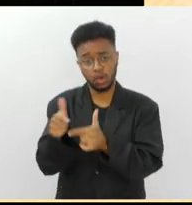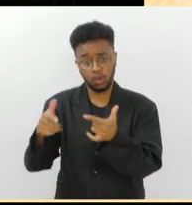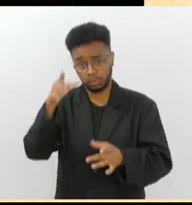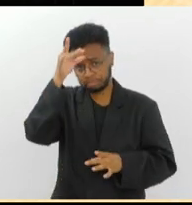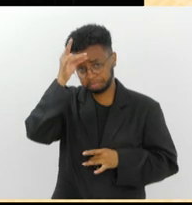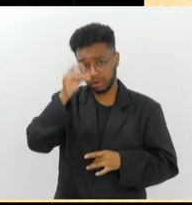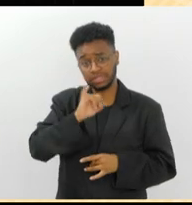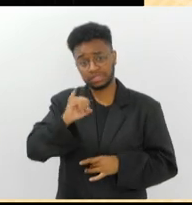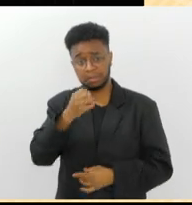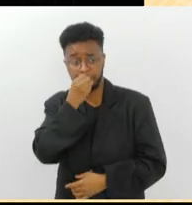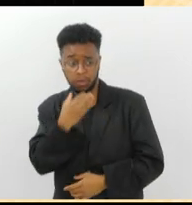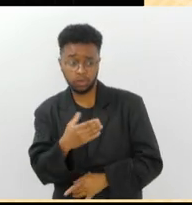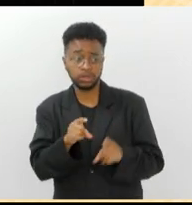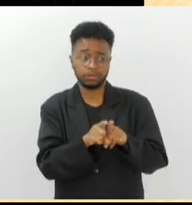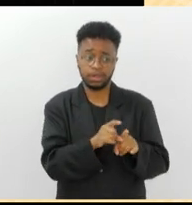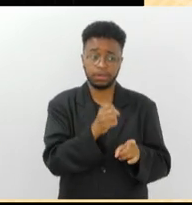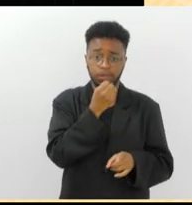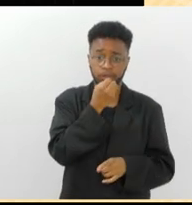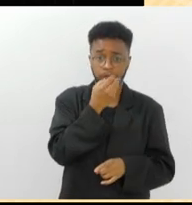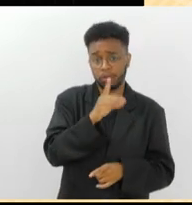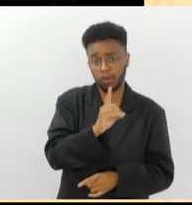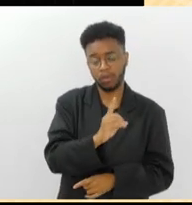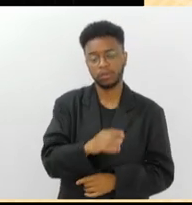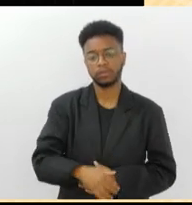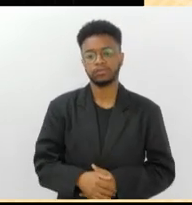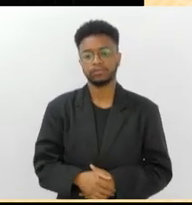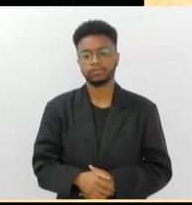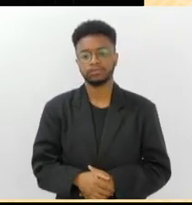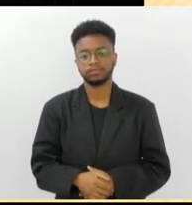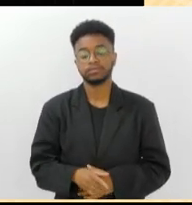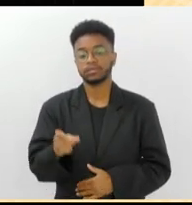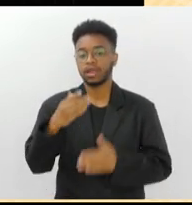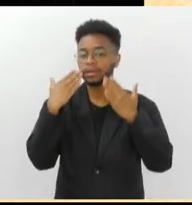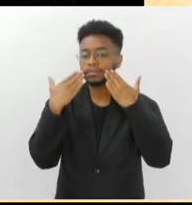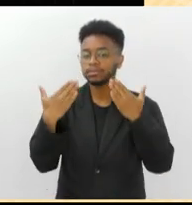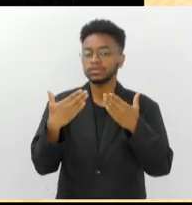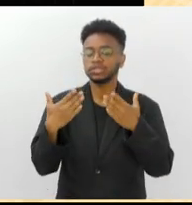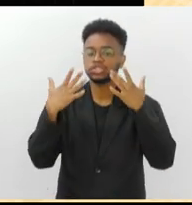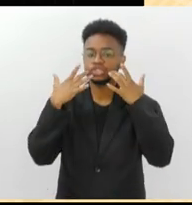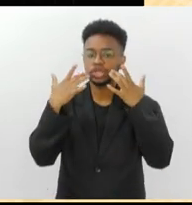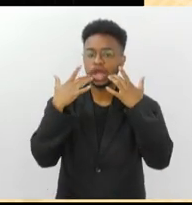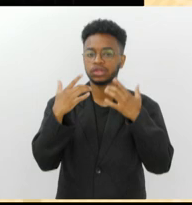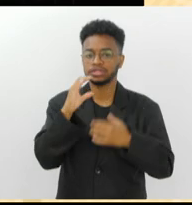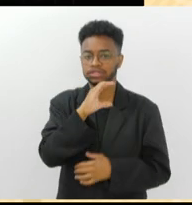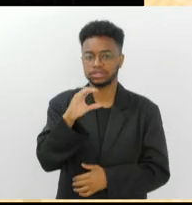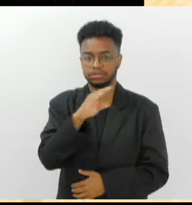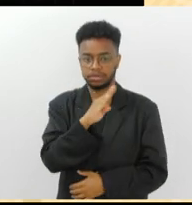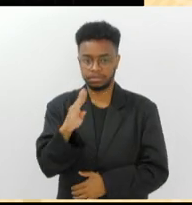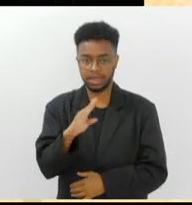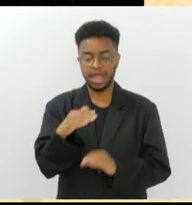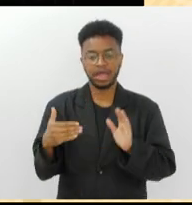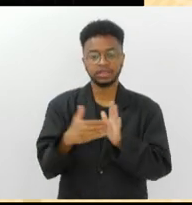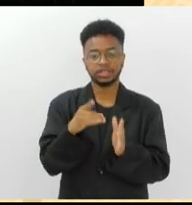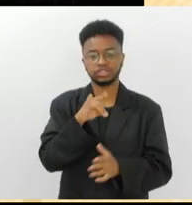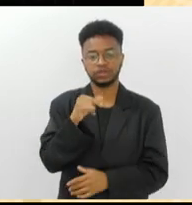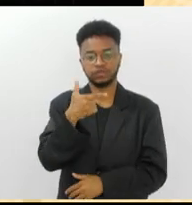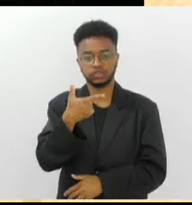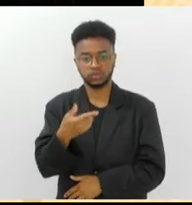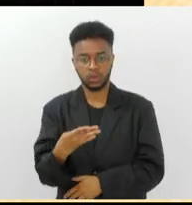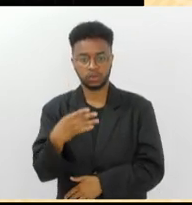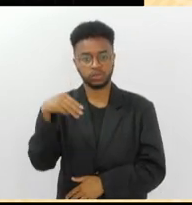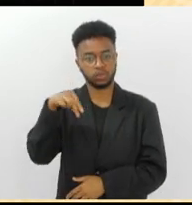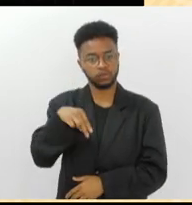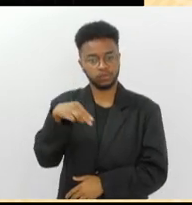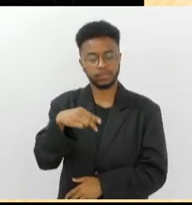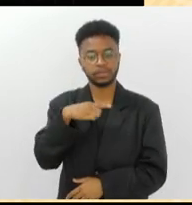criaturas boas e outras não tão boas. Nebulosa de Baco fica em cartaz no Teatro 1 do CCBB até o dia 24 de novembro,